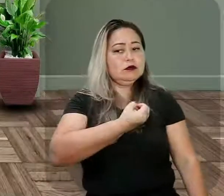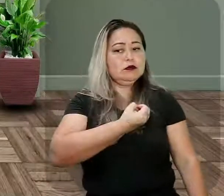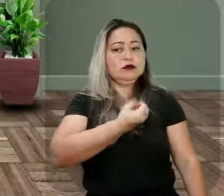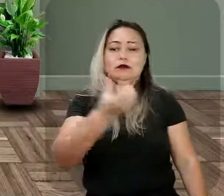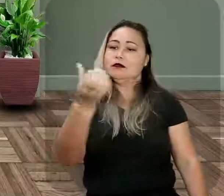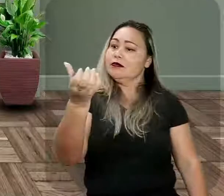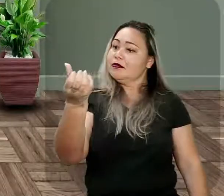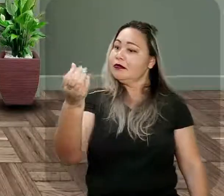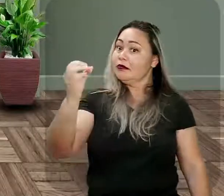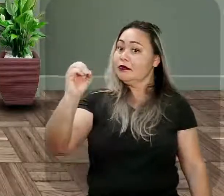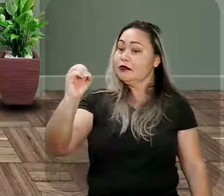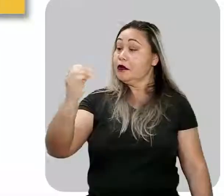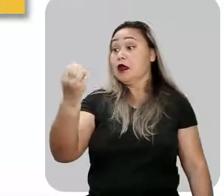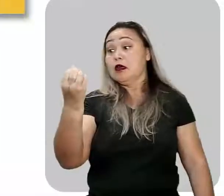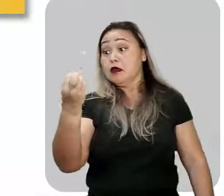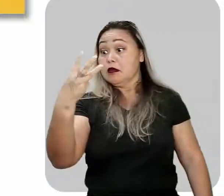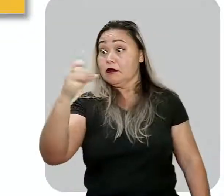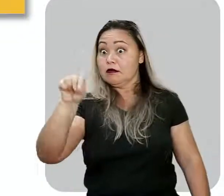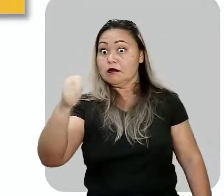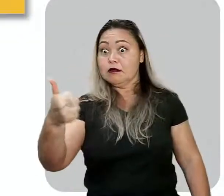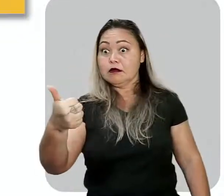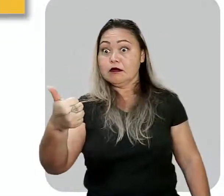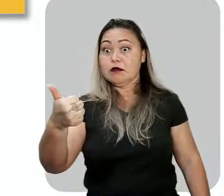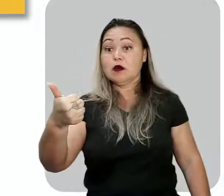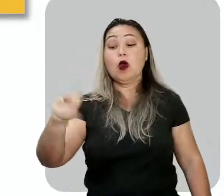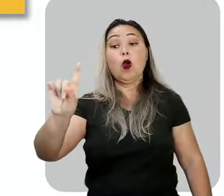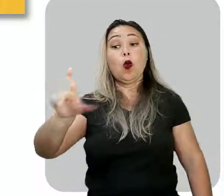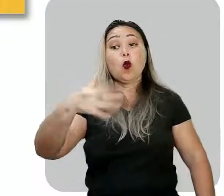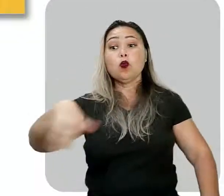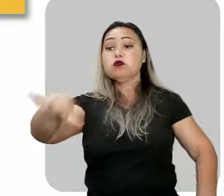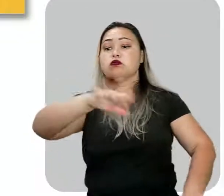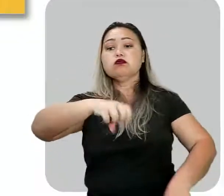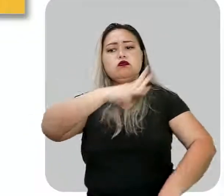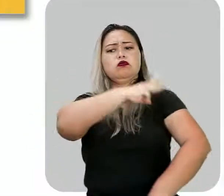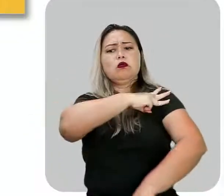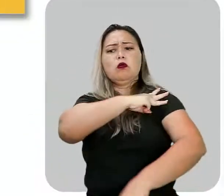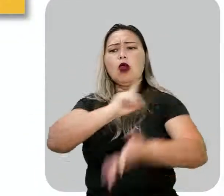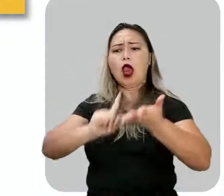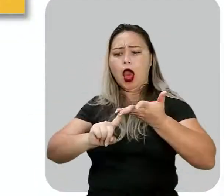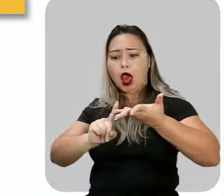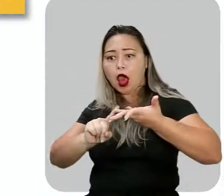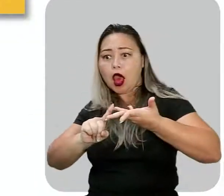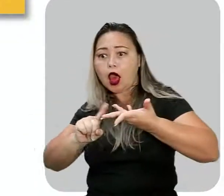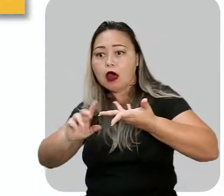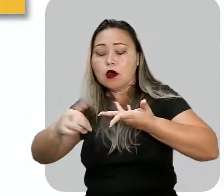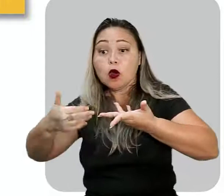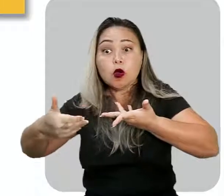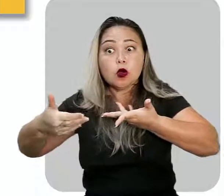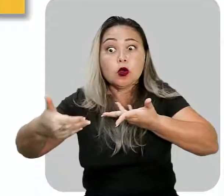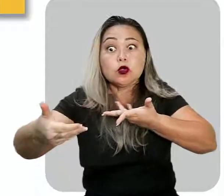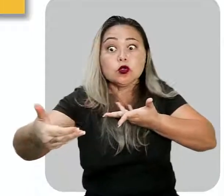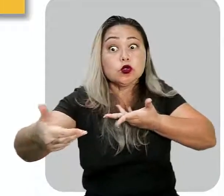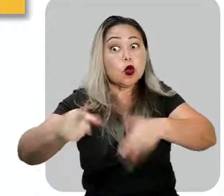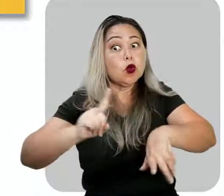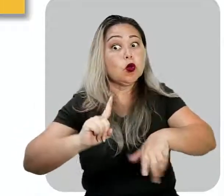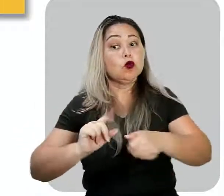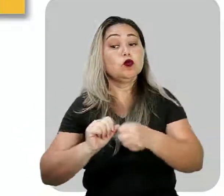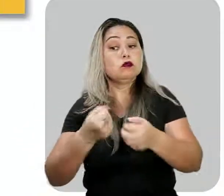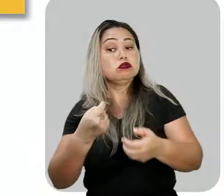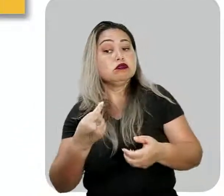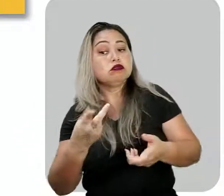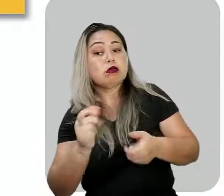63.1. Galerinha terceirão, já estamos aí na contagem regressiva. Já, já vamos